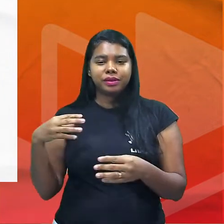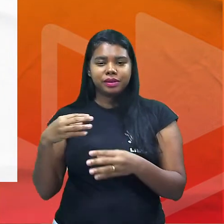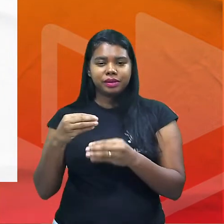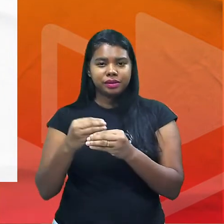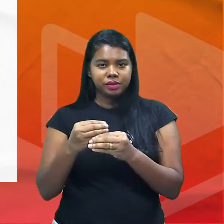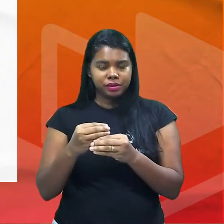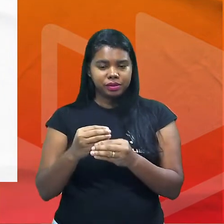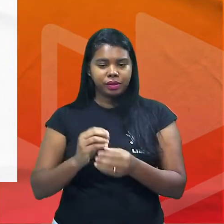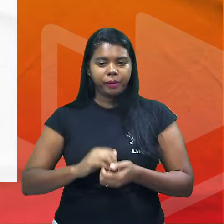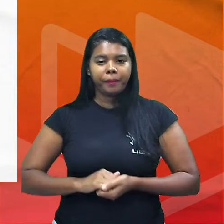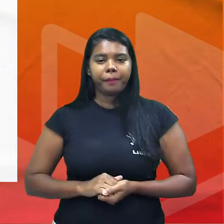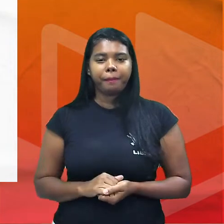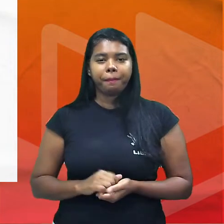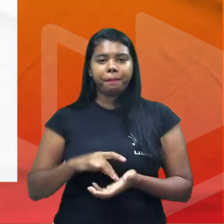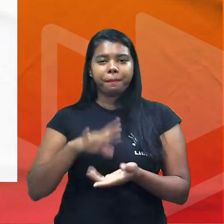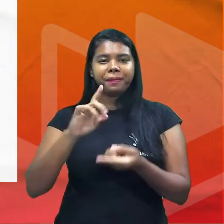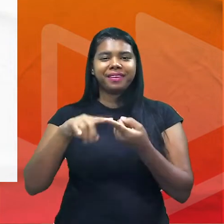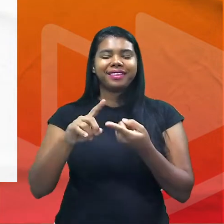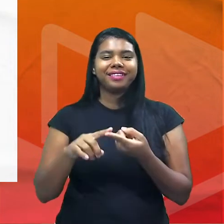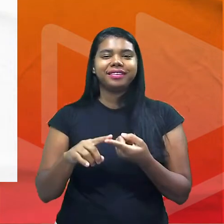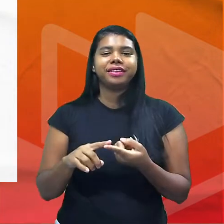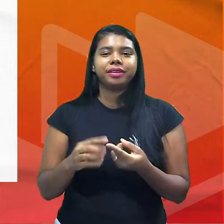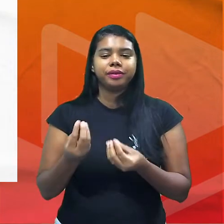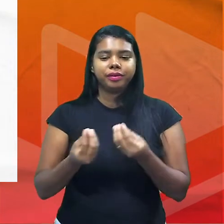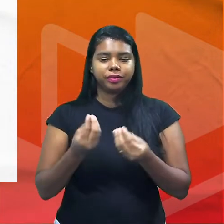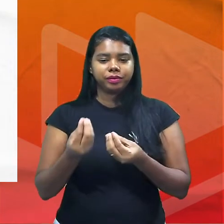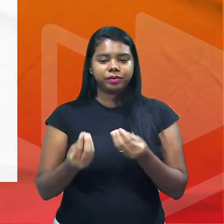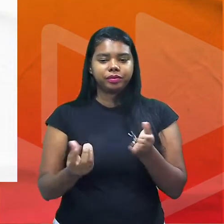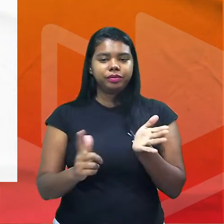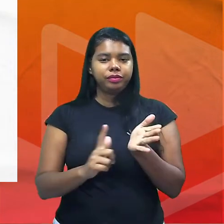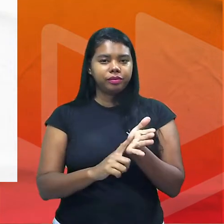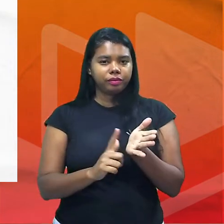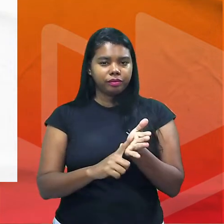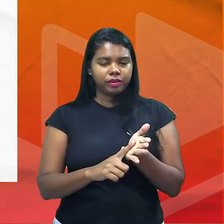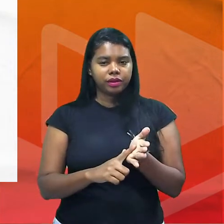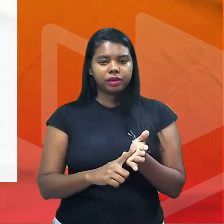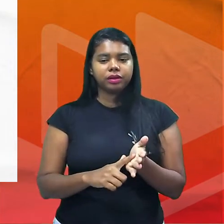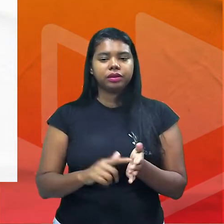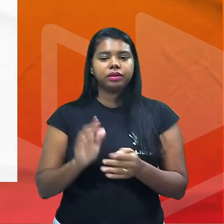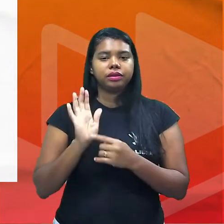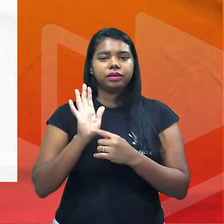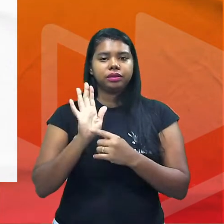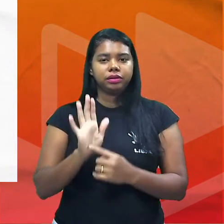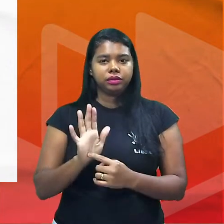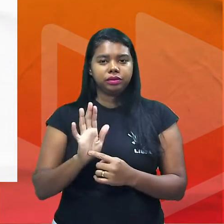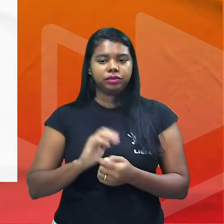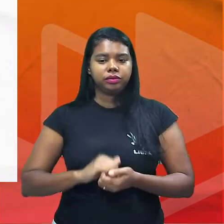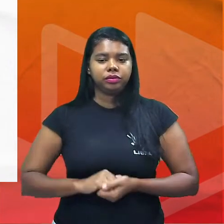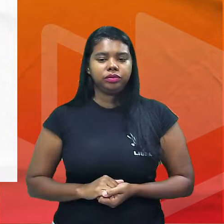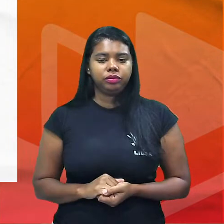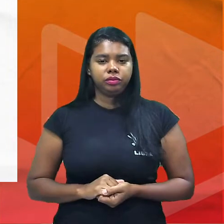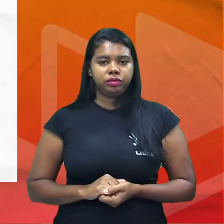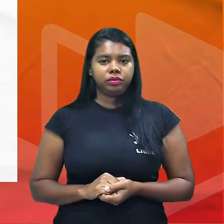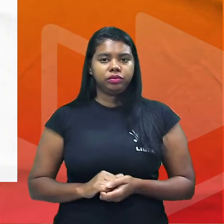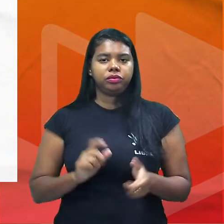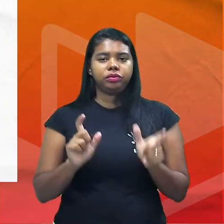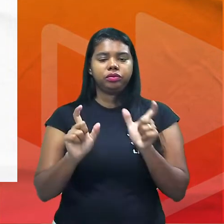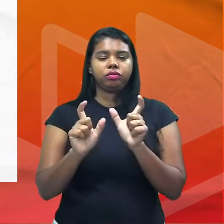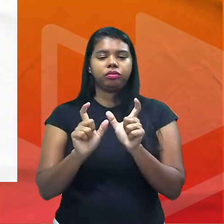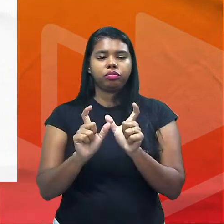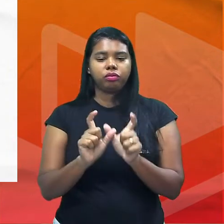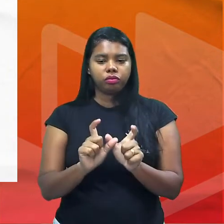coesão sequencial ela ela ela é marcada aí pela presença principalmente das conjunções